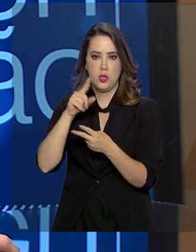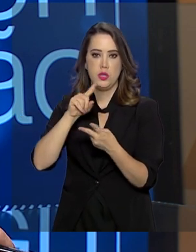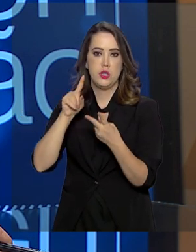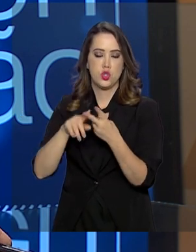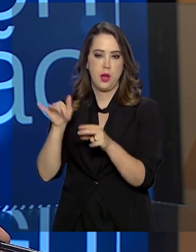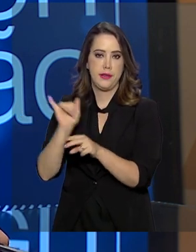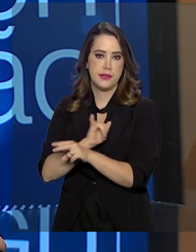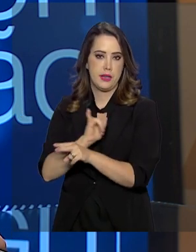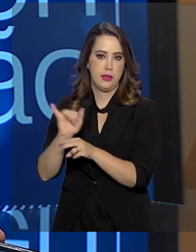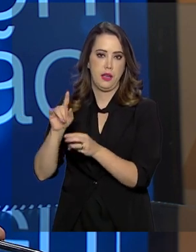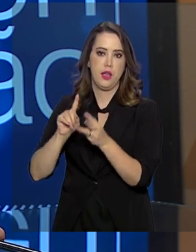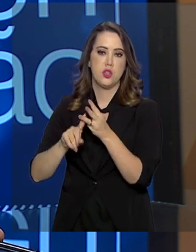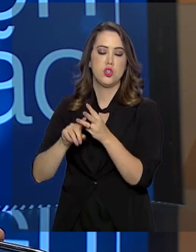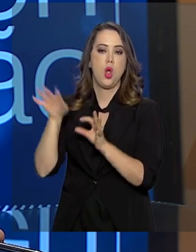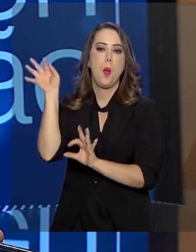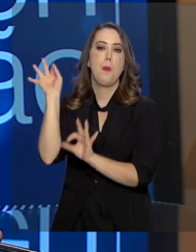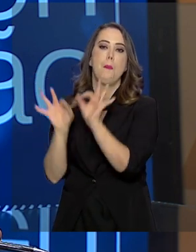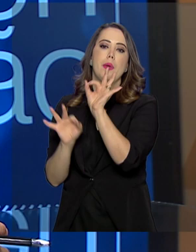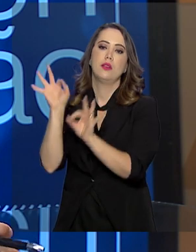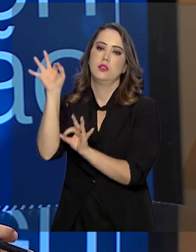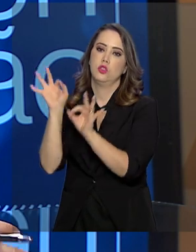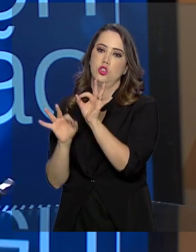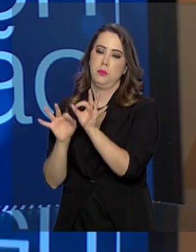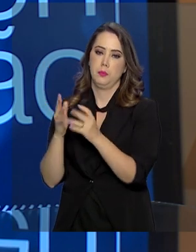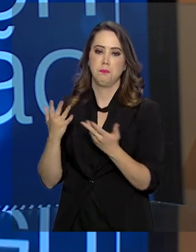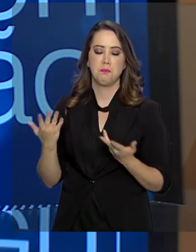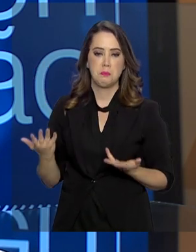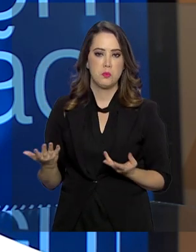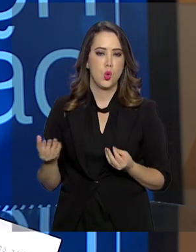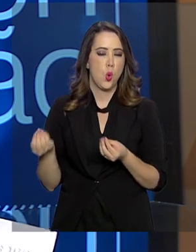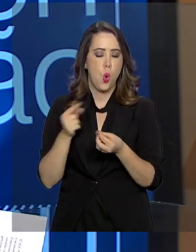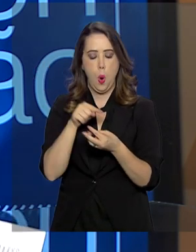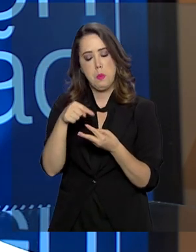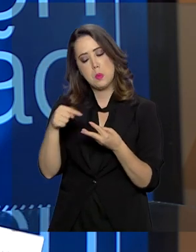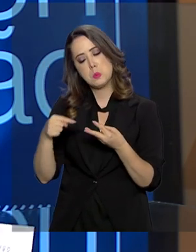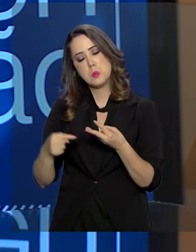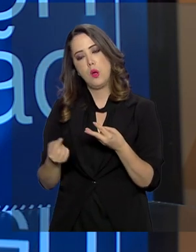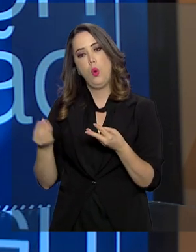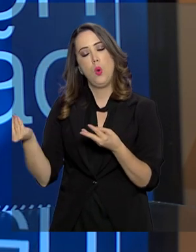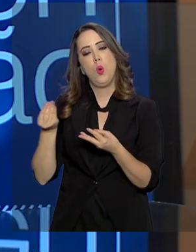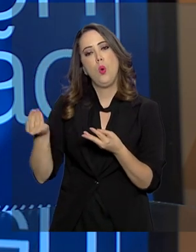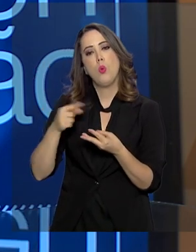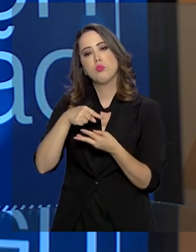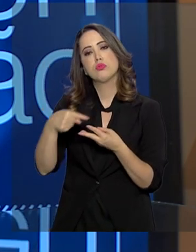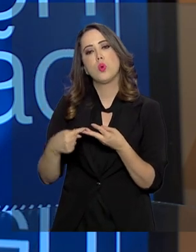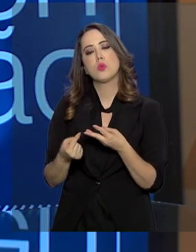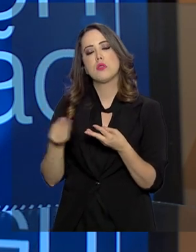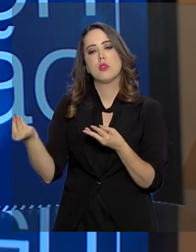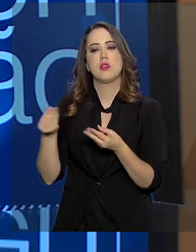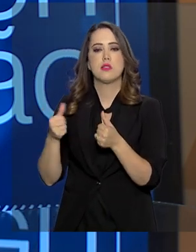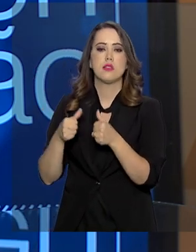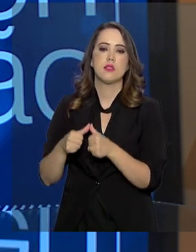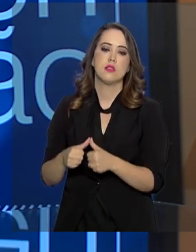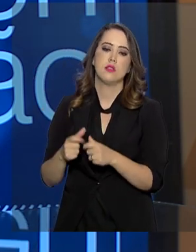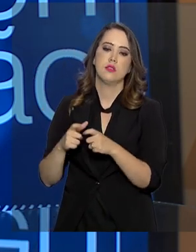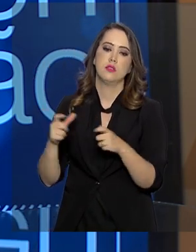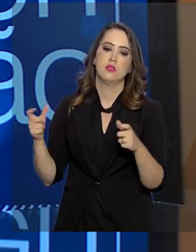Fronteiras e o Plano Nacional de Fronteiras. Como é que estão esses três grandes